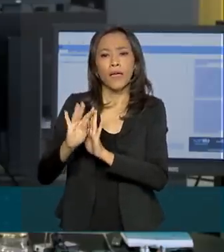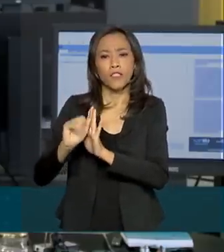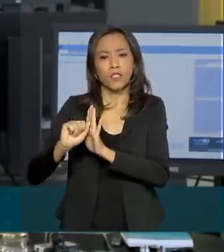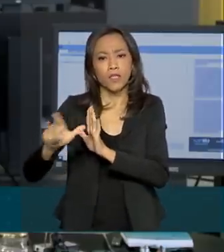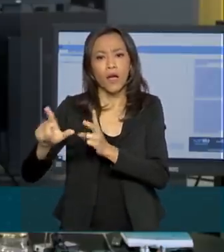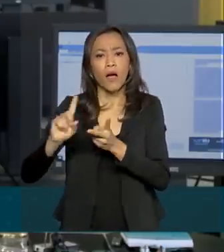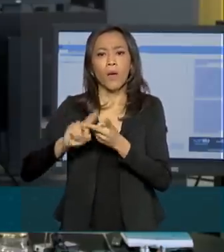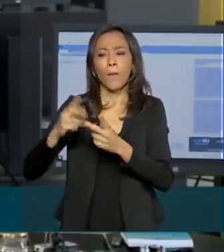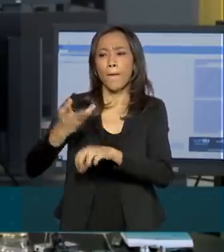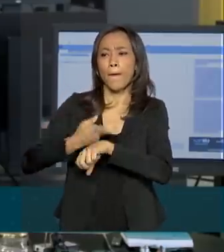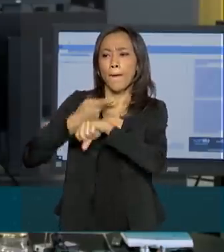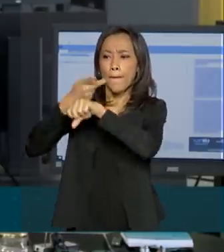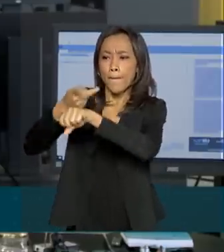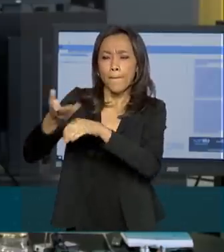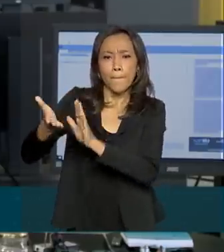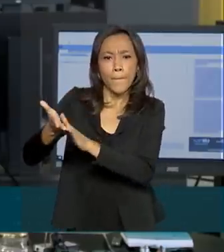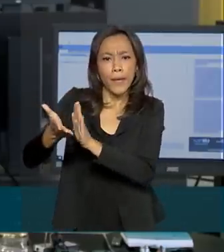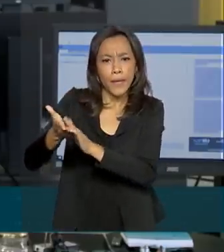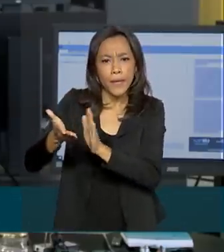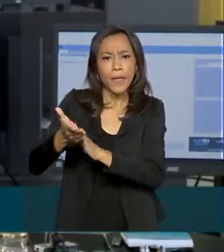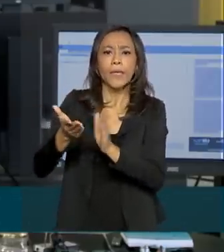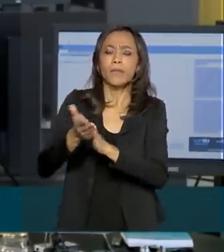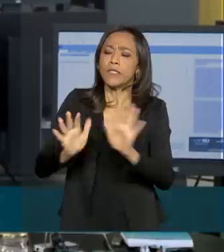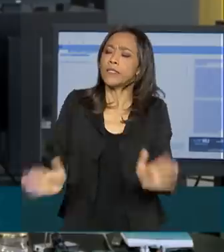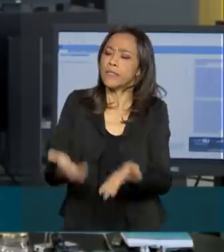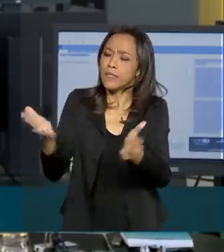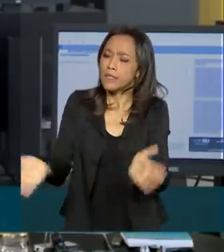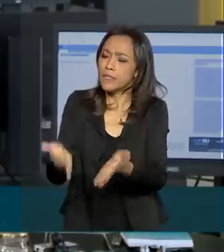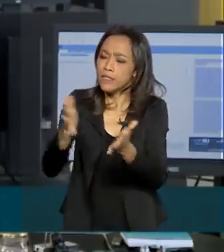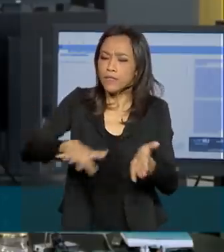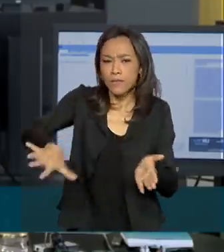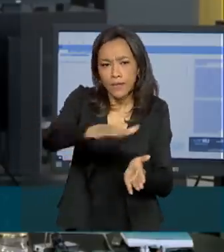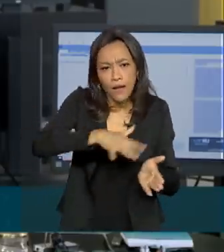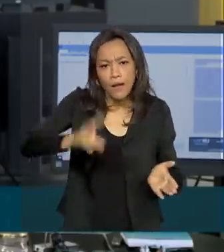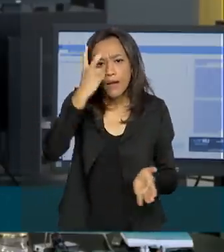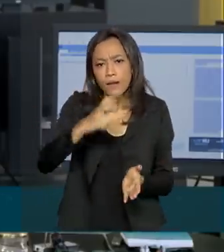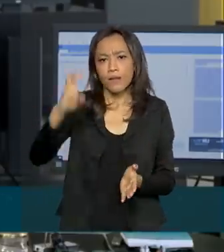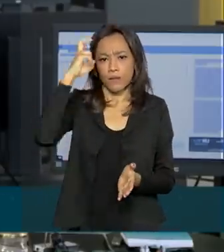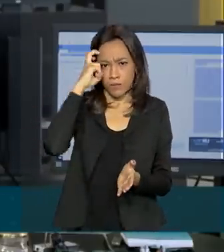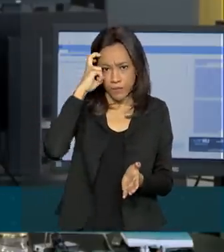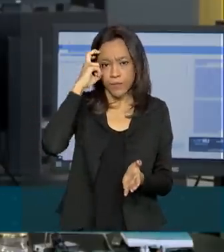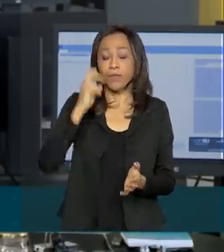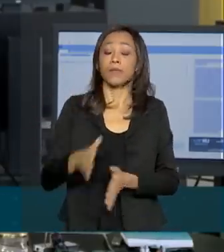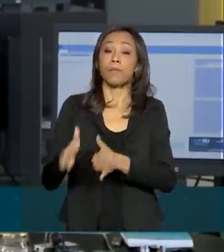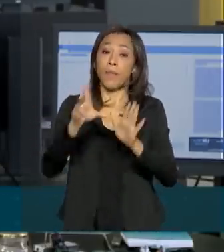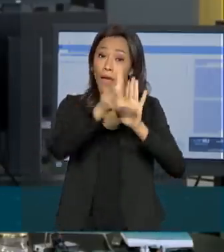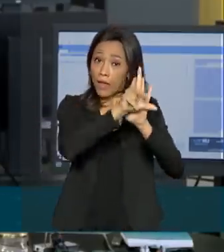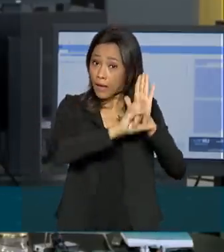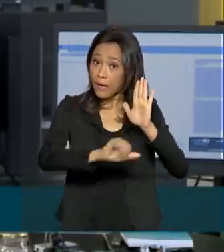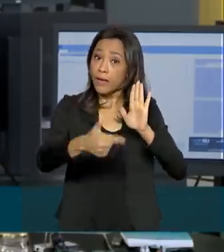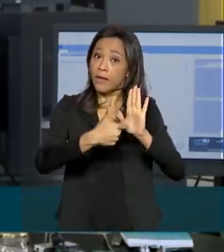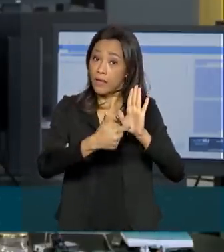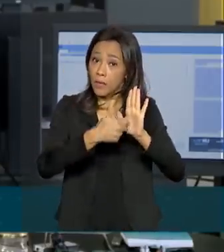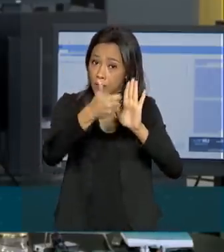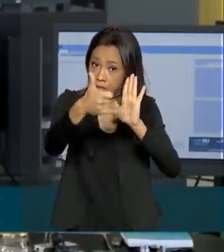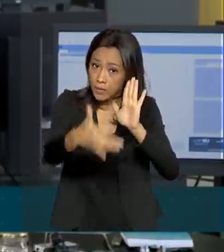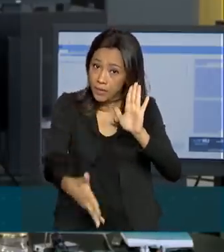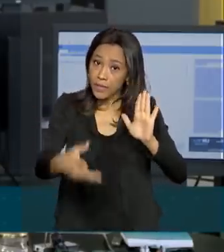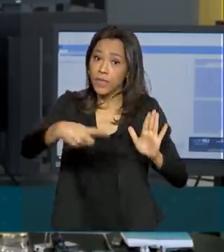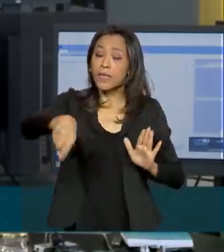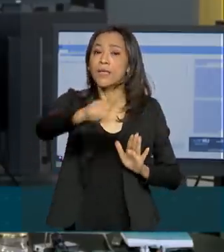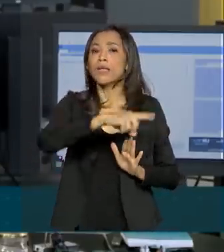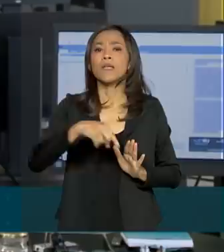e prêmios que incentivem atividades artísticas e culturais. A lei prevê também que instituições financeiras